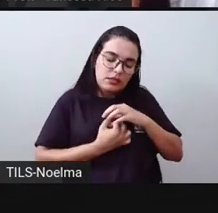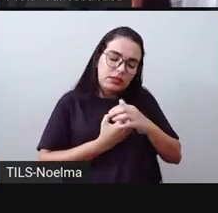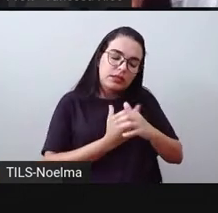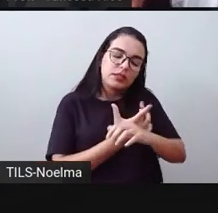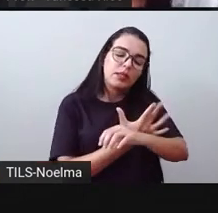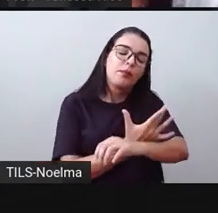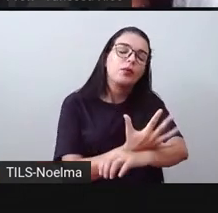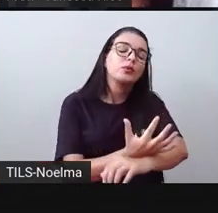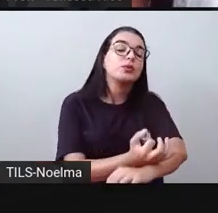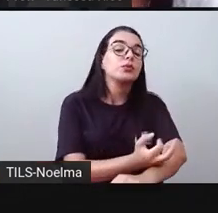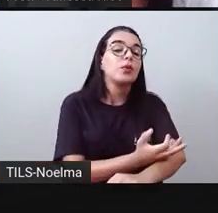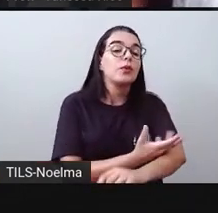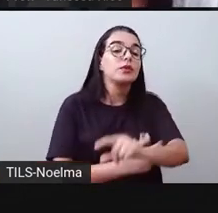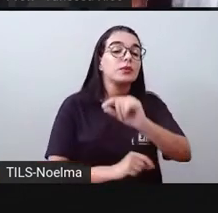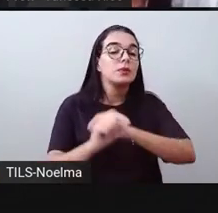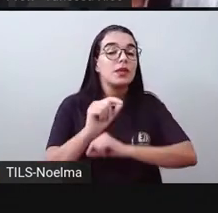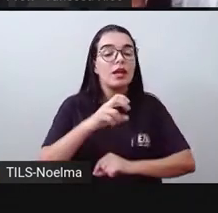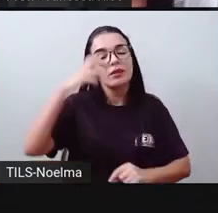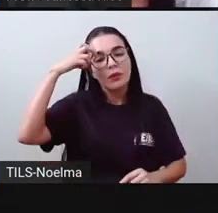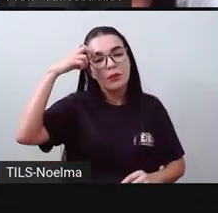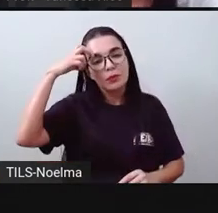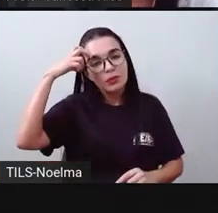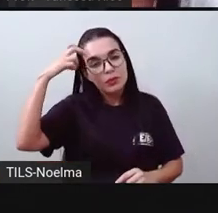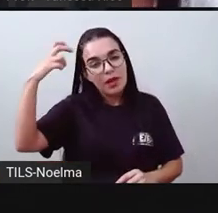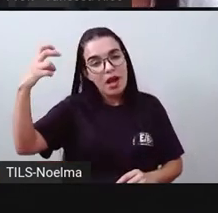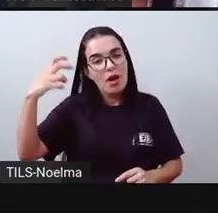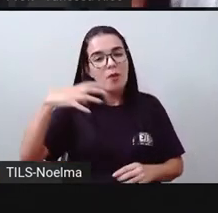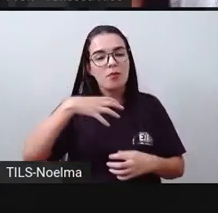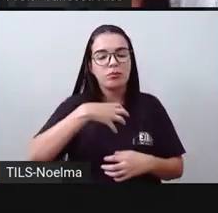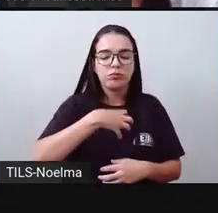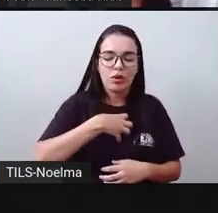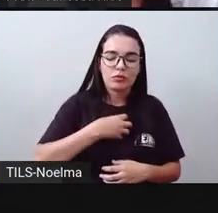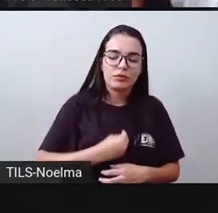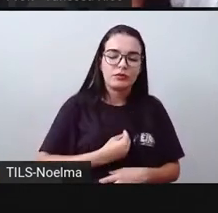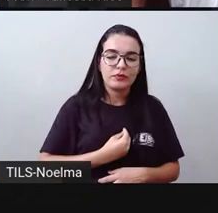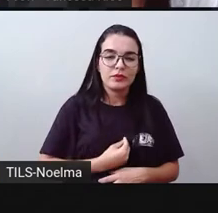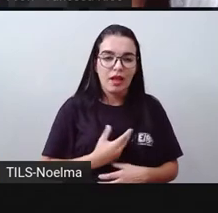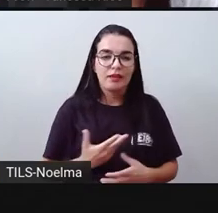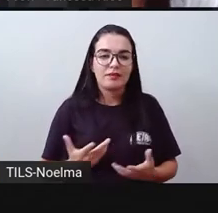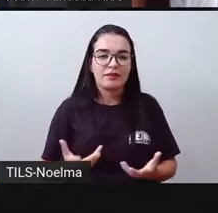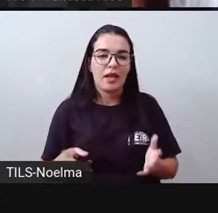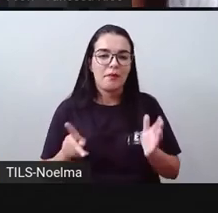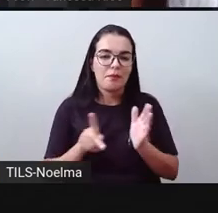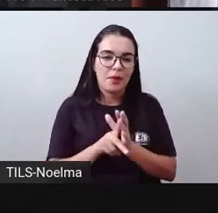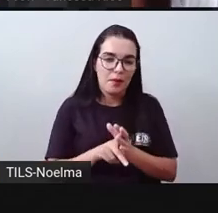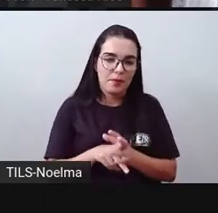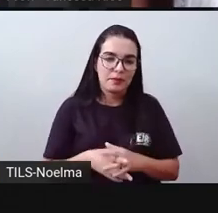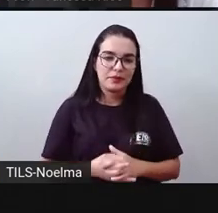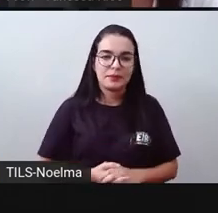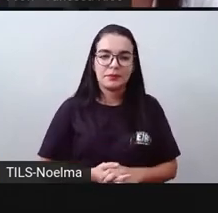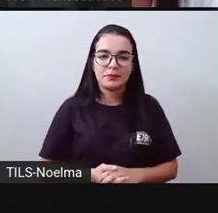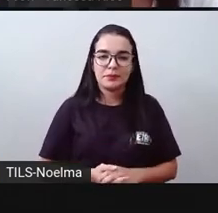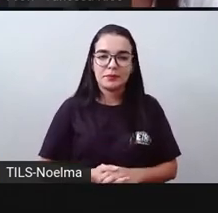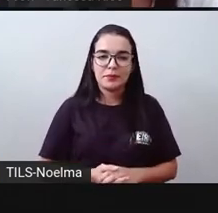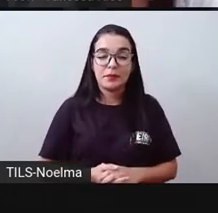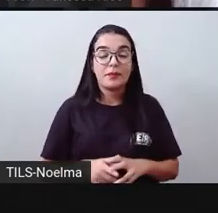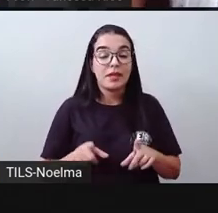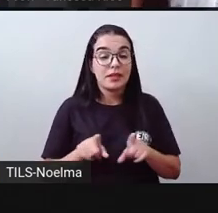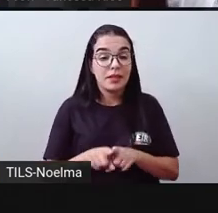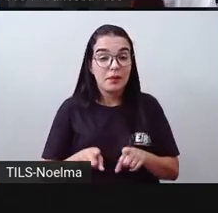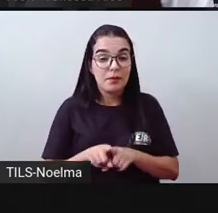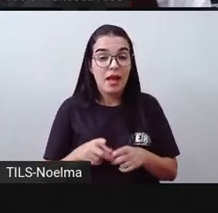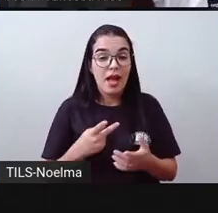manifestação artística, também o seu modo de vida, os seus aspectos culturais. E a arte também